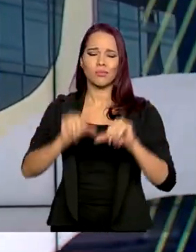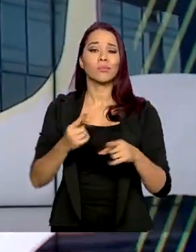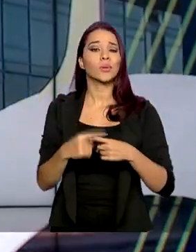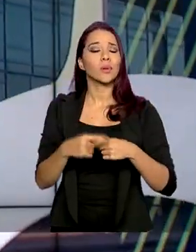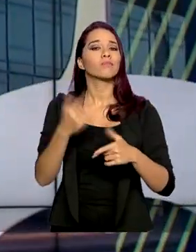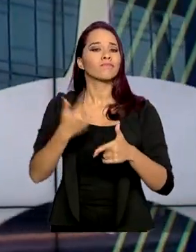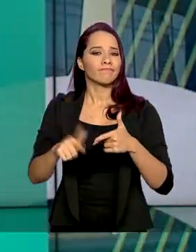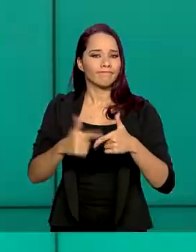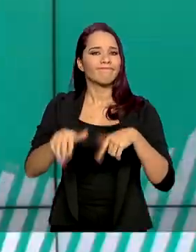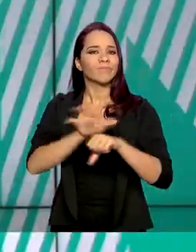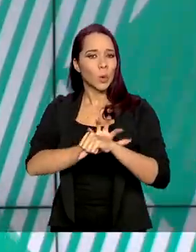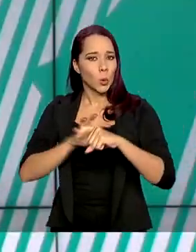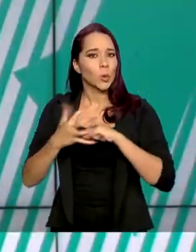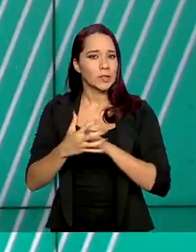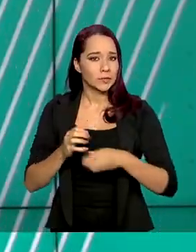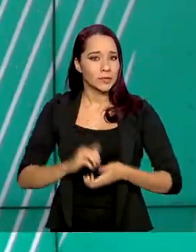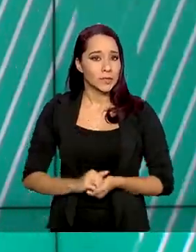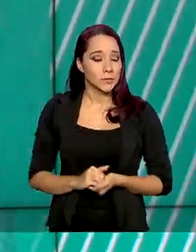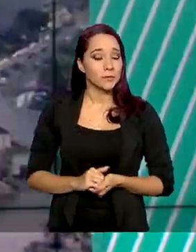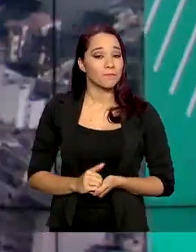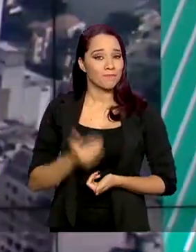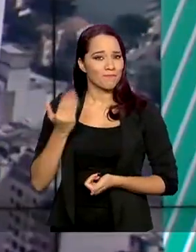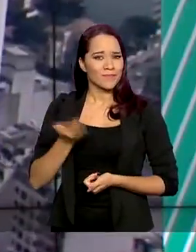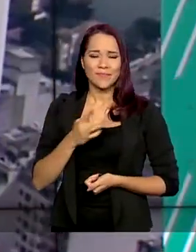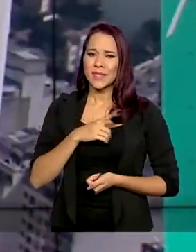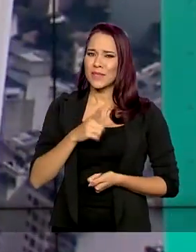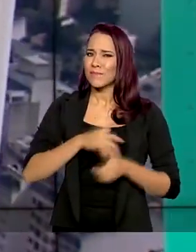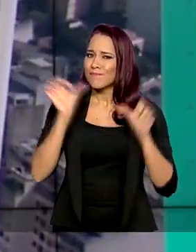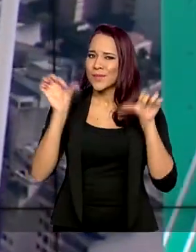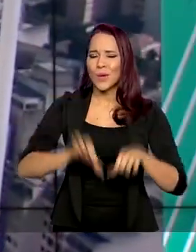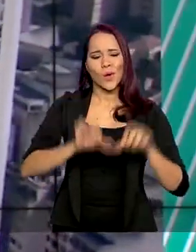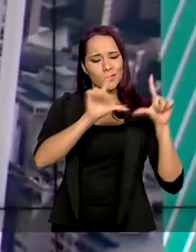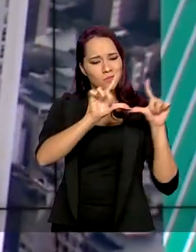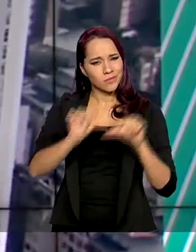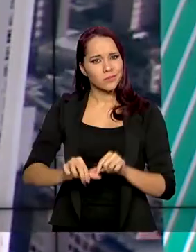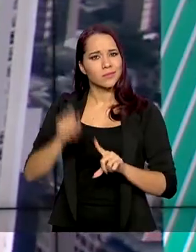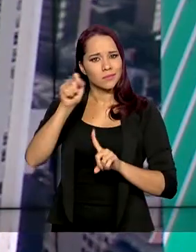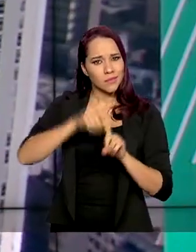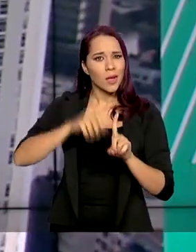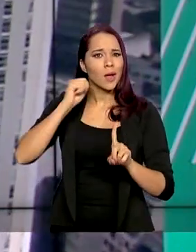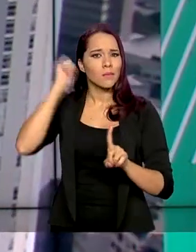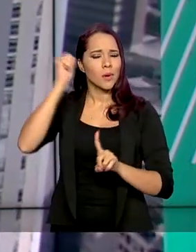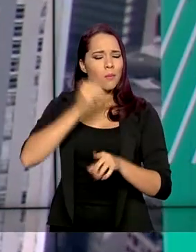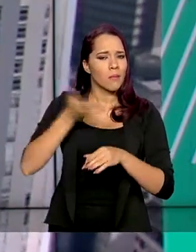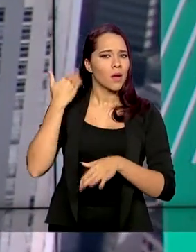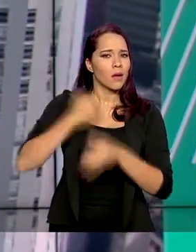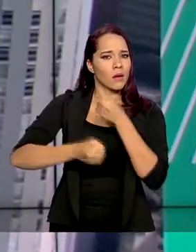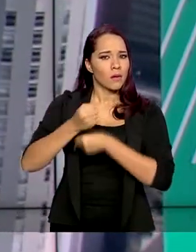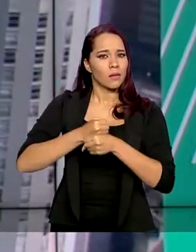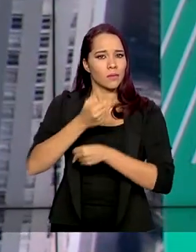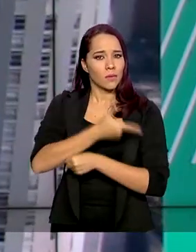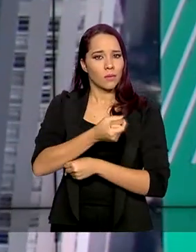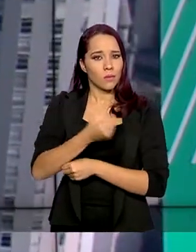da pandemia do coronavírus. Essa foi a maior queda registrada para o mês de abril desde 2011.